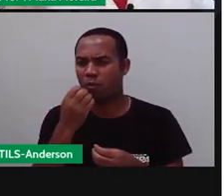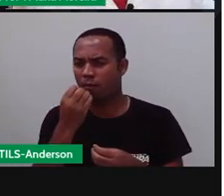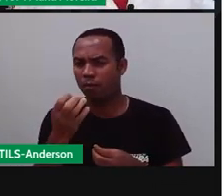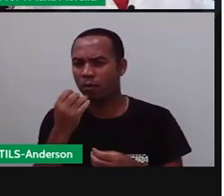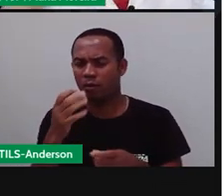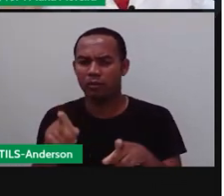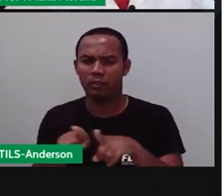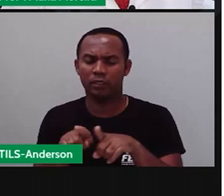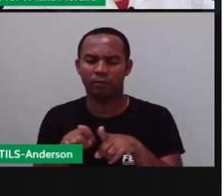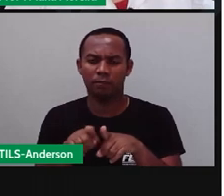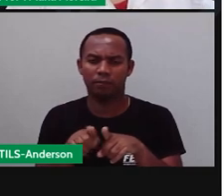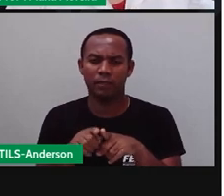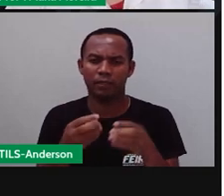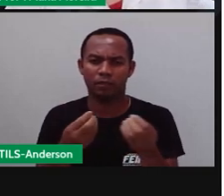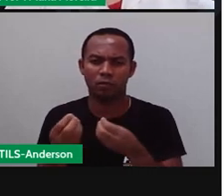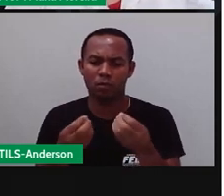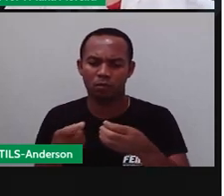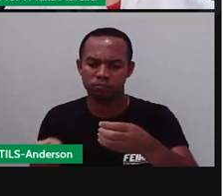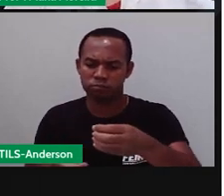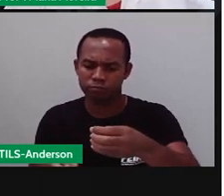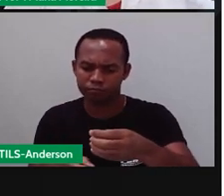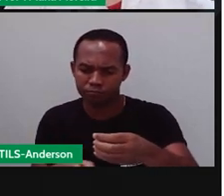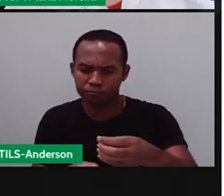o quê? Uma boa produção.